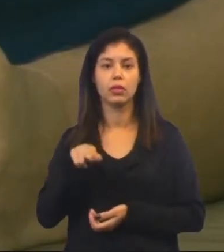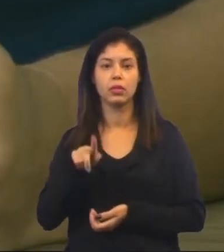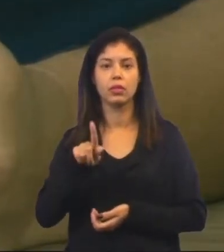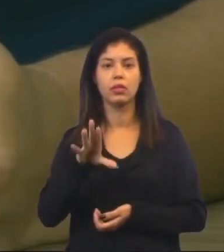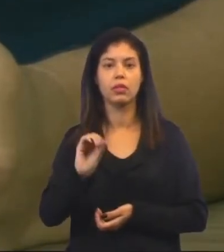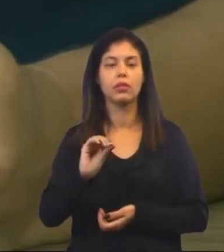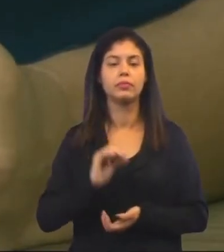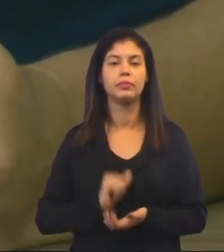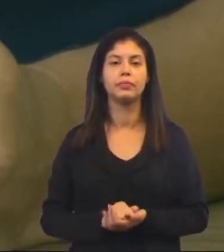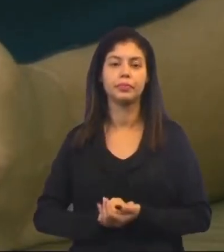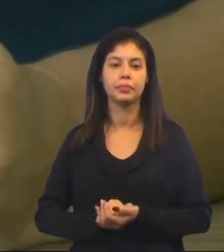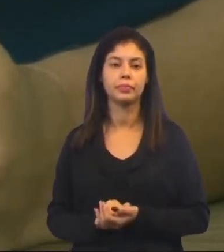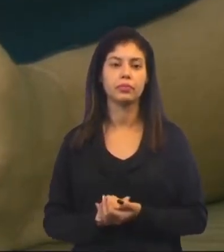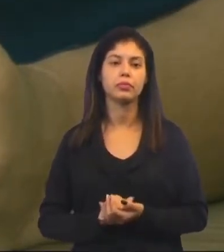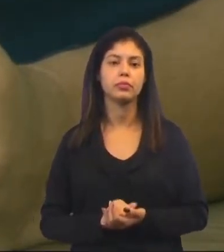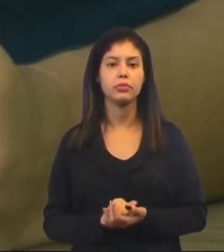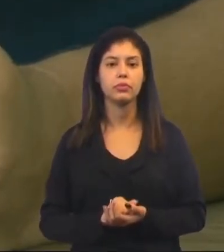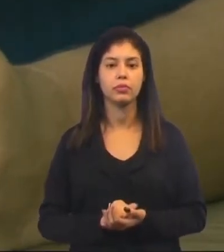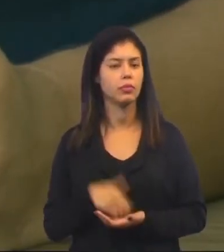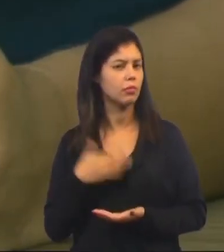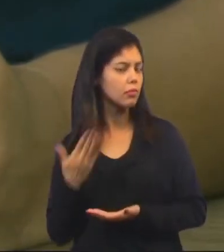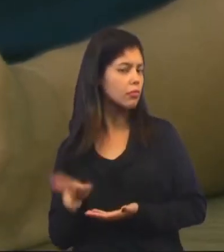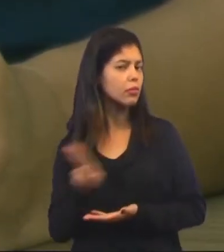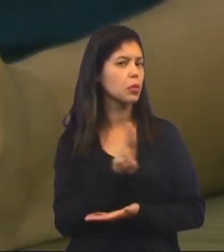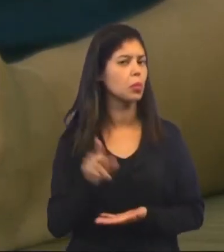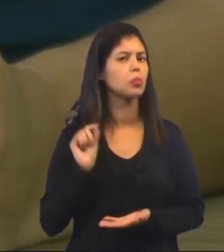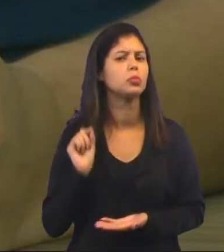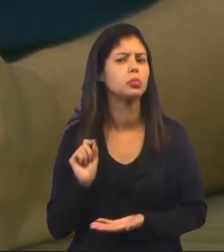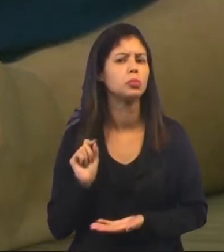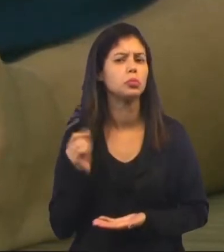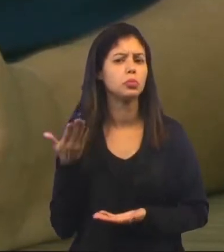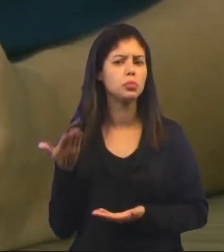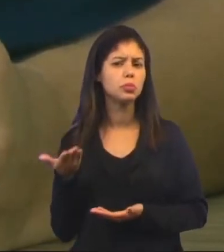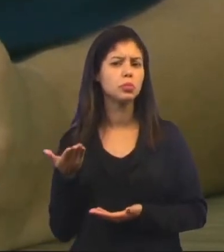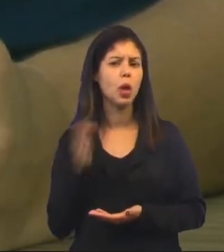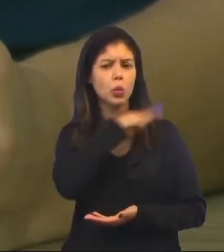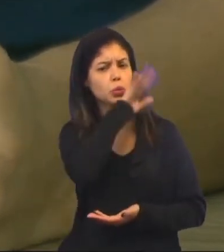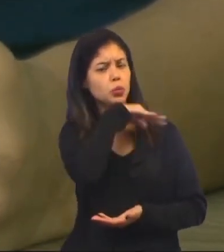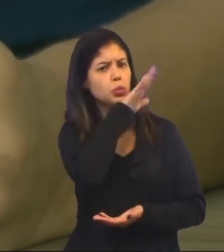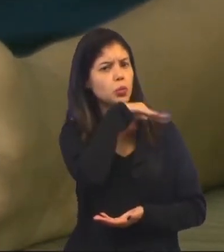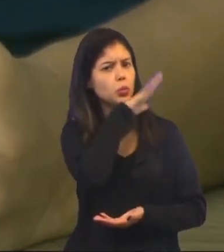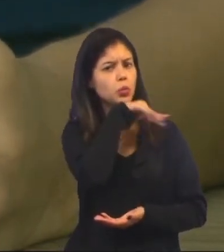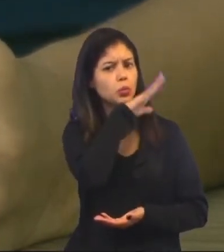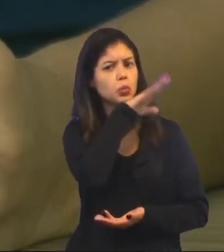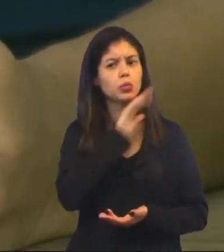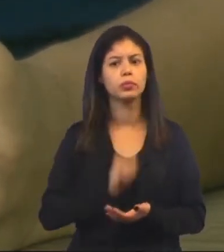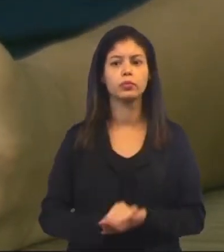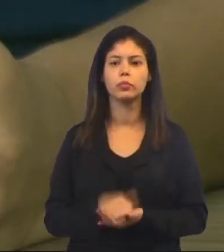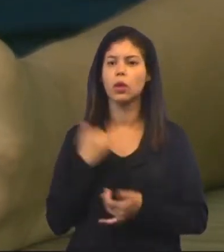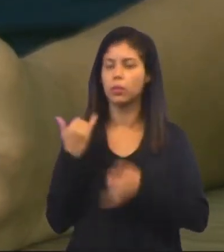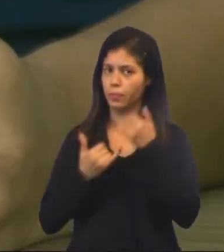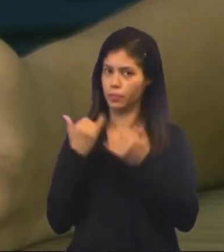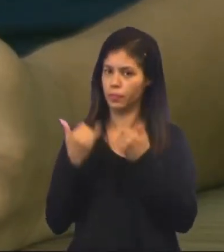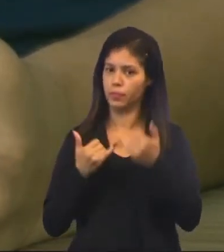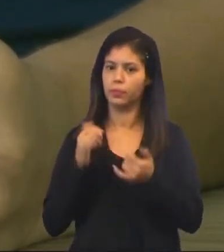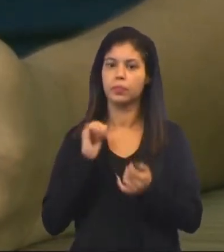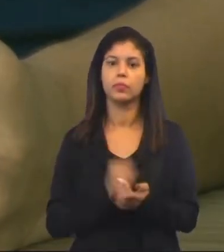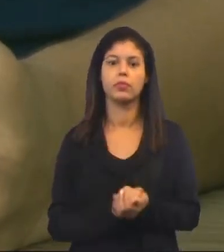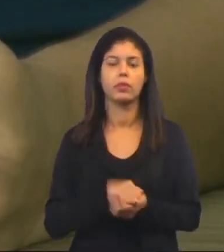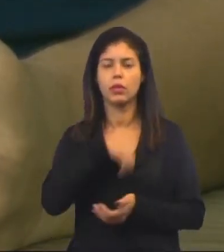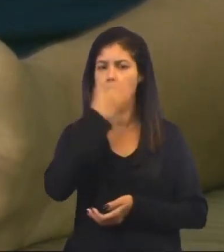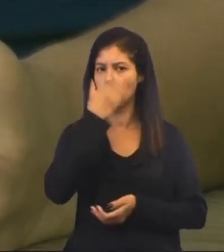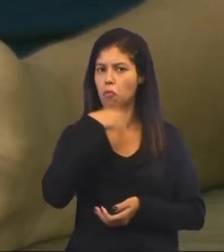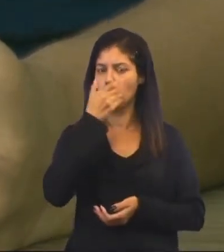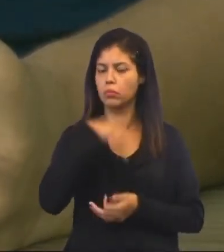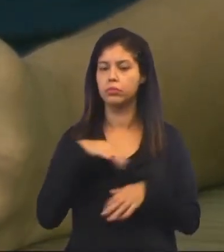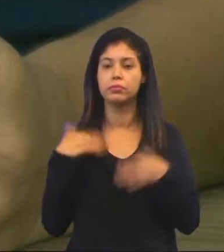Morango. Morango. Morango é nome de quê? É de animal? É de brinquedo? É de